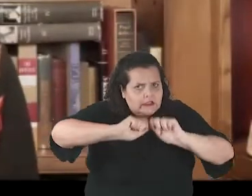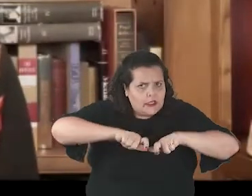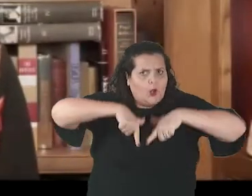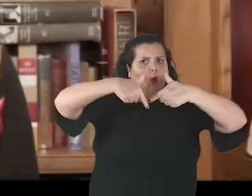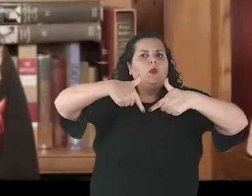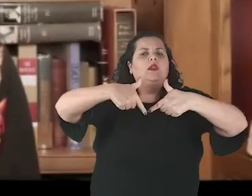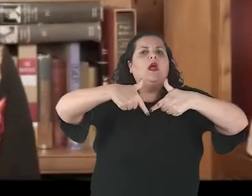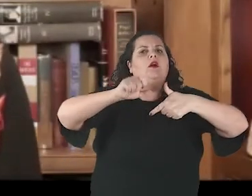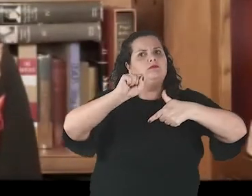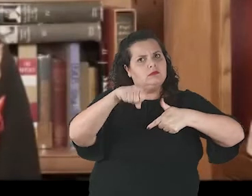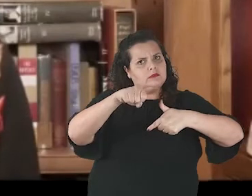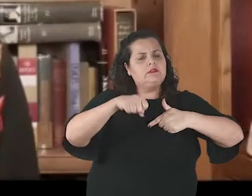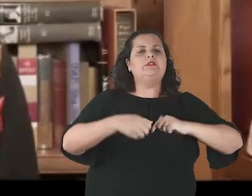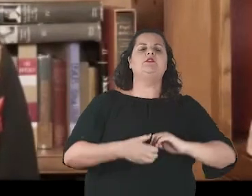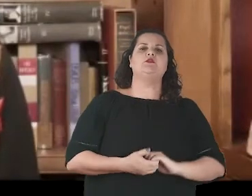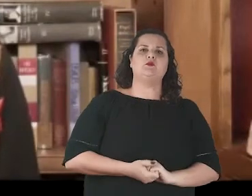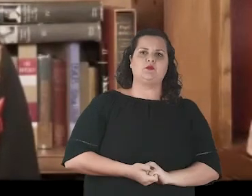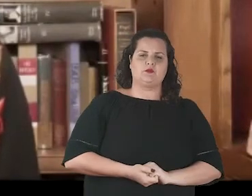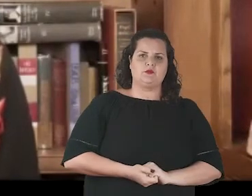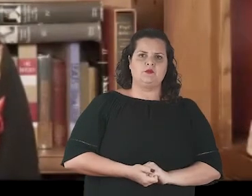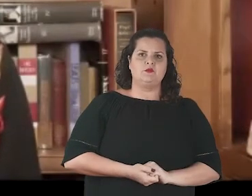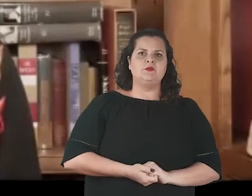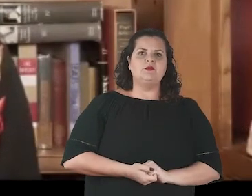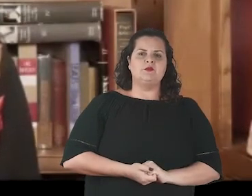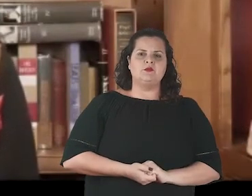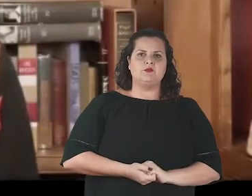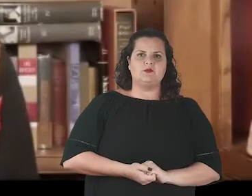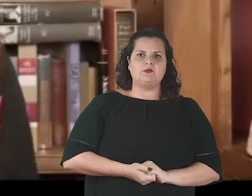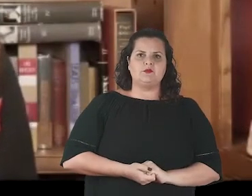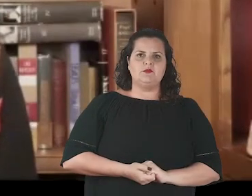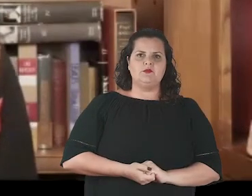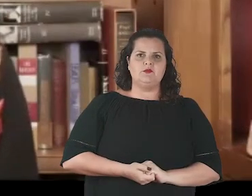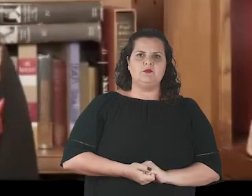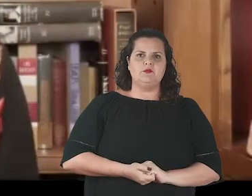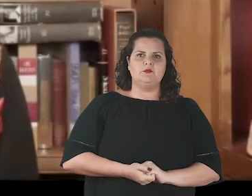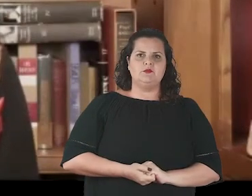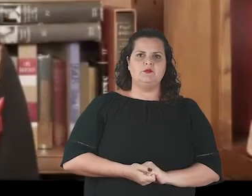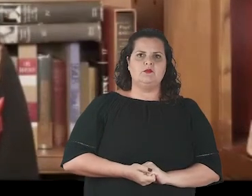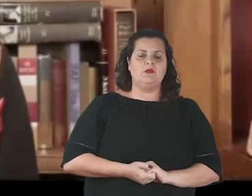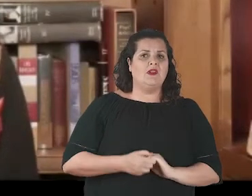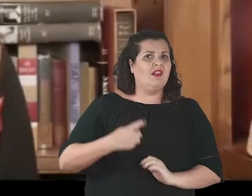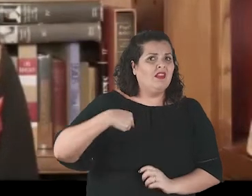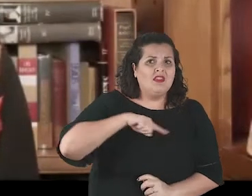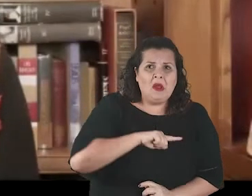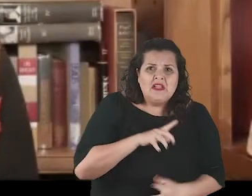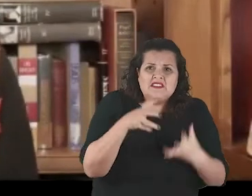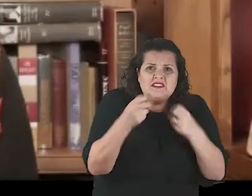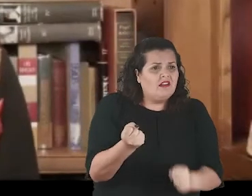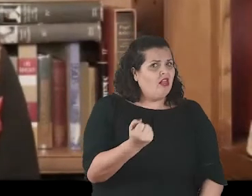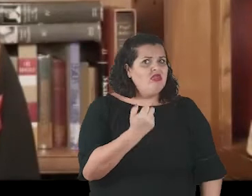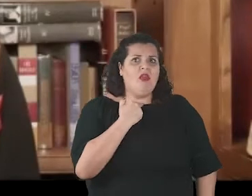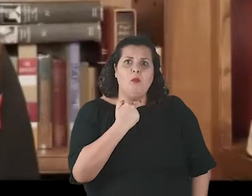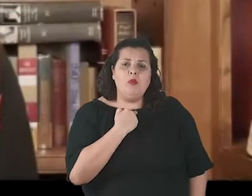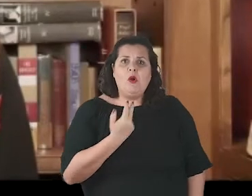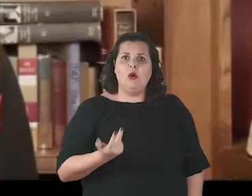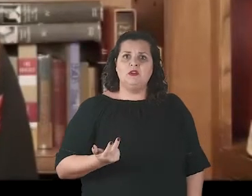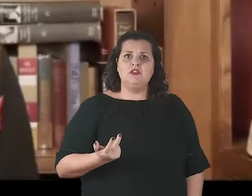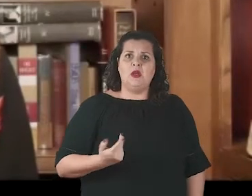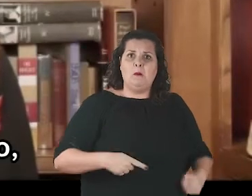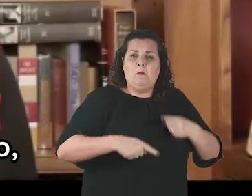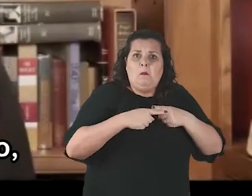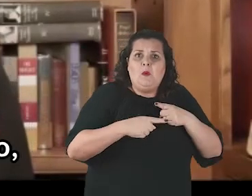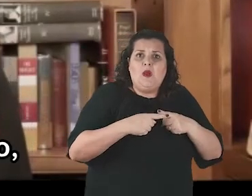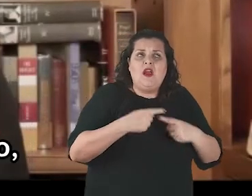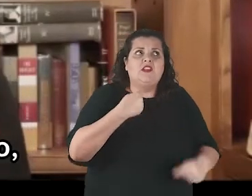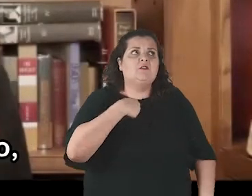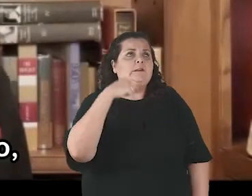ciberespaço e o começo do futuro pelo qual devemos lutar. É intolerável